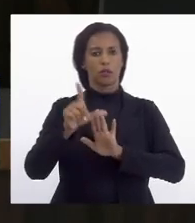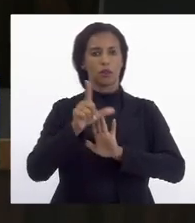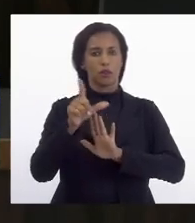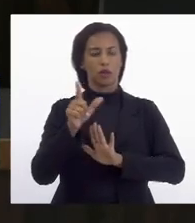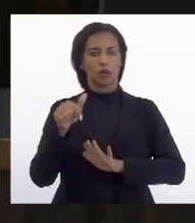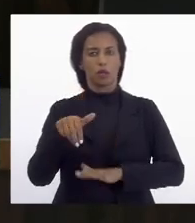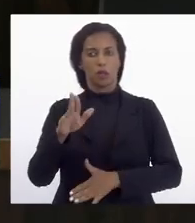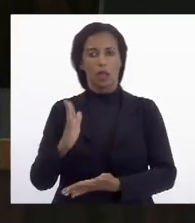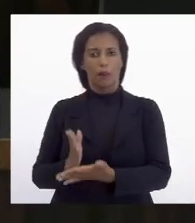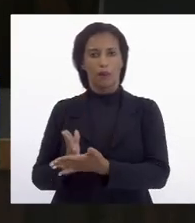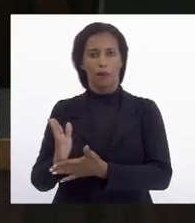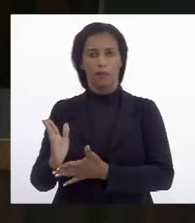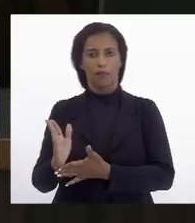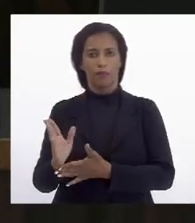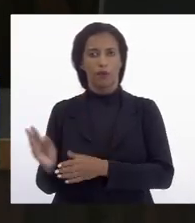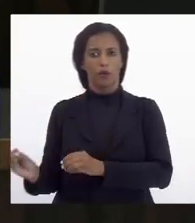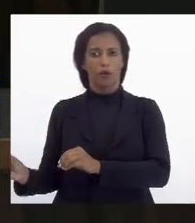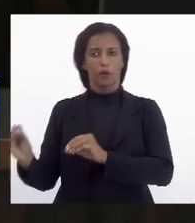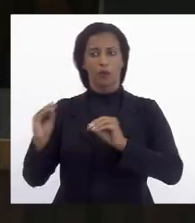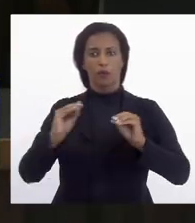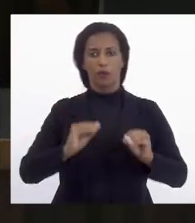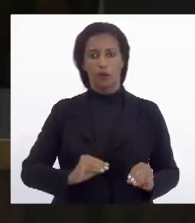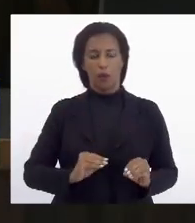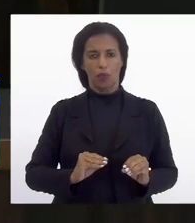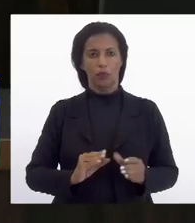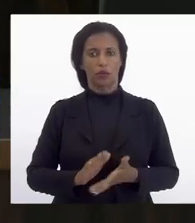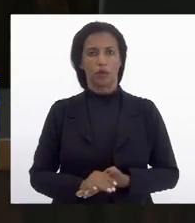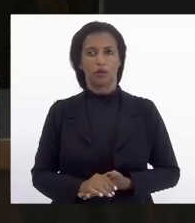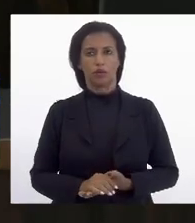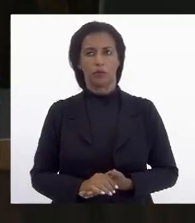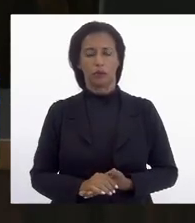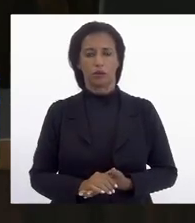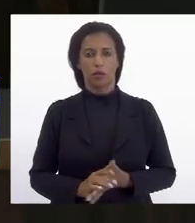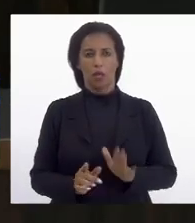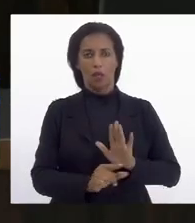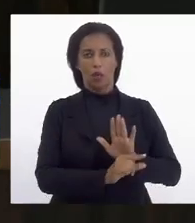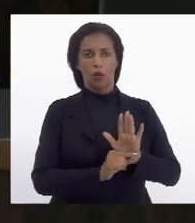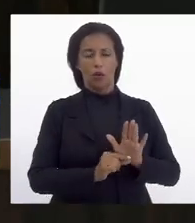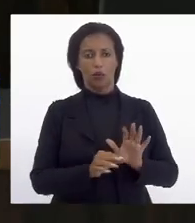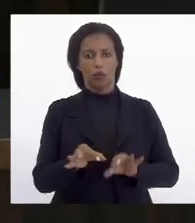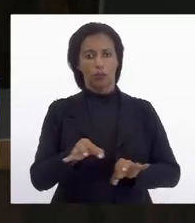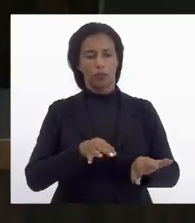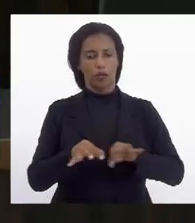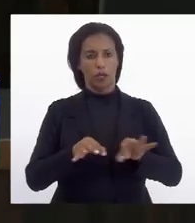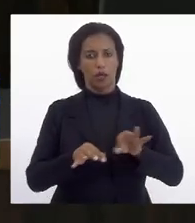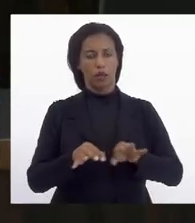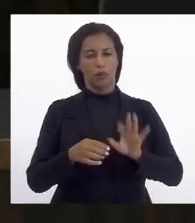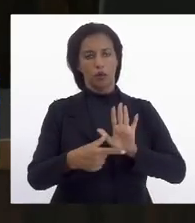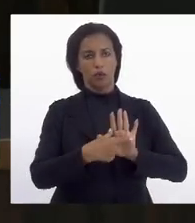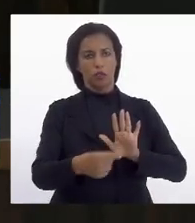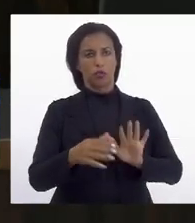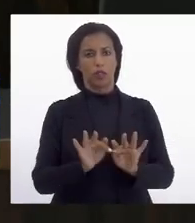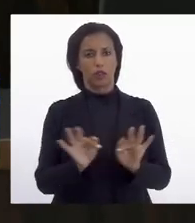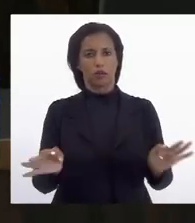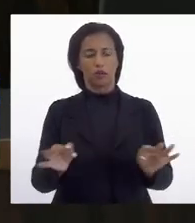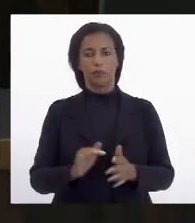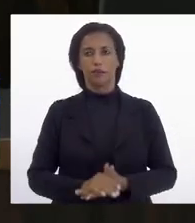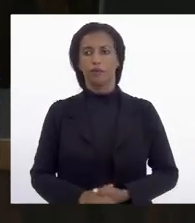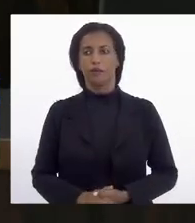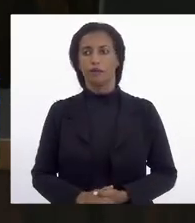os senhores que aprovam permaneçam como estão retornam ao autor para a elaboração da indicação simples